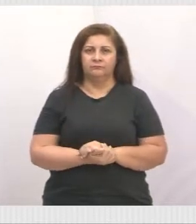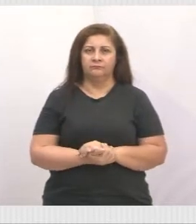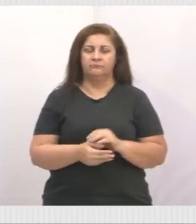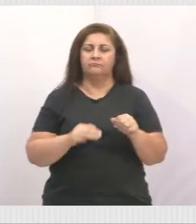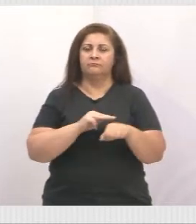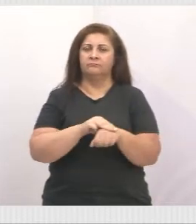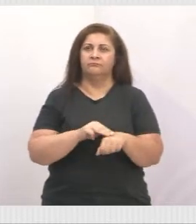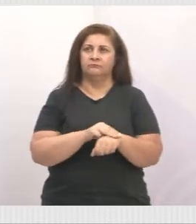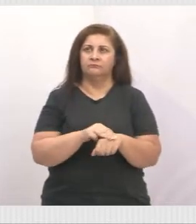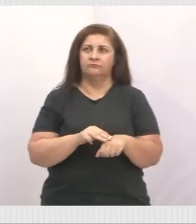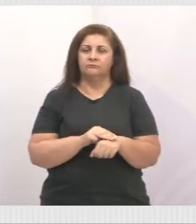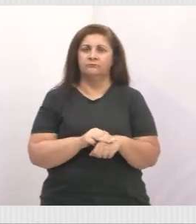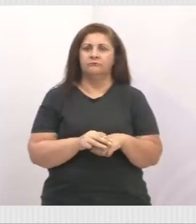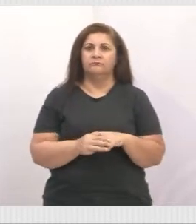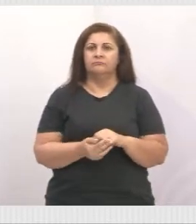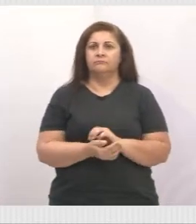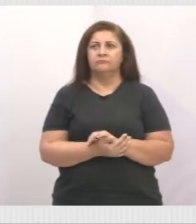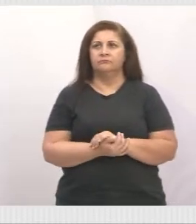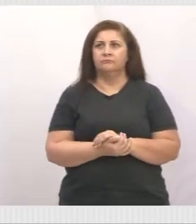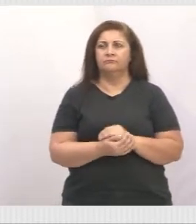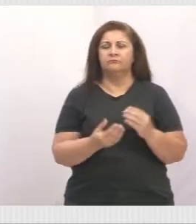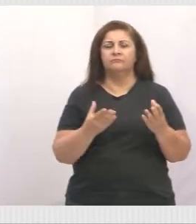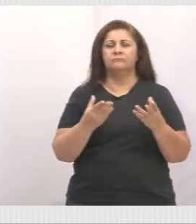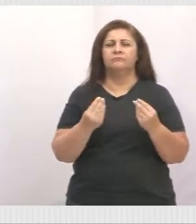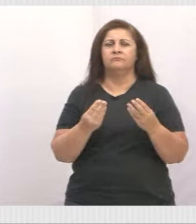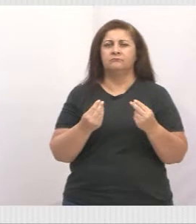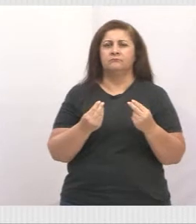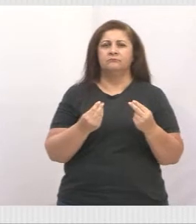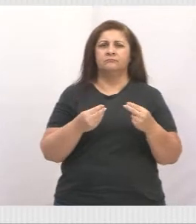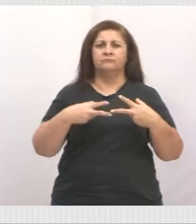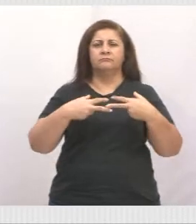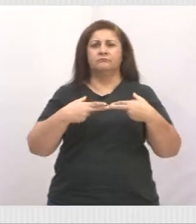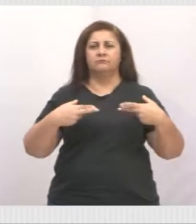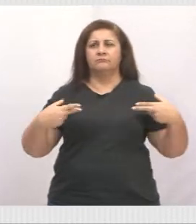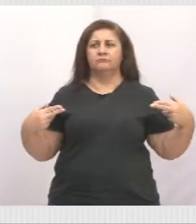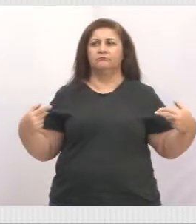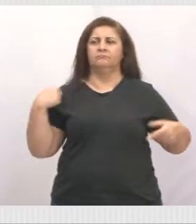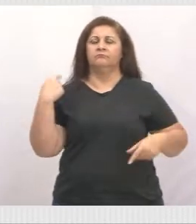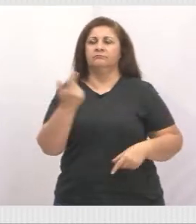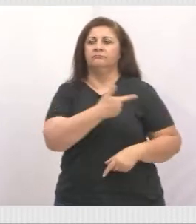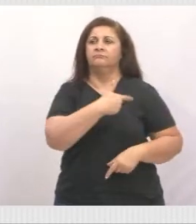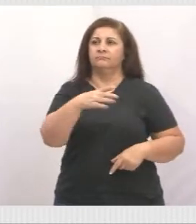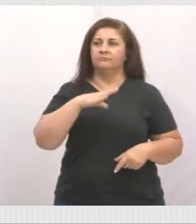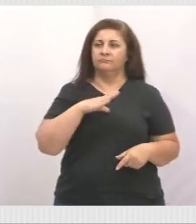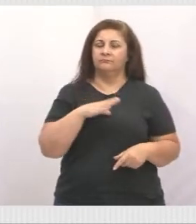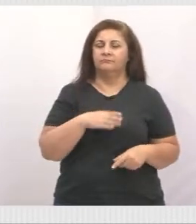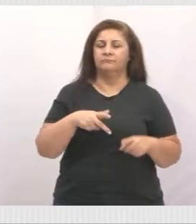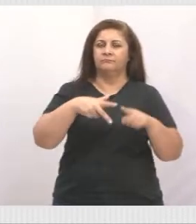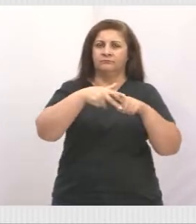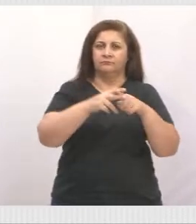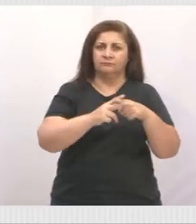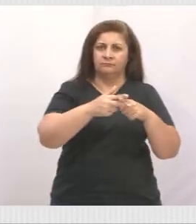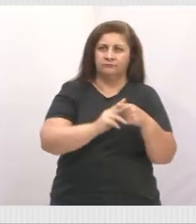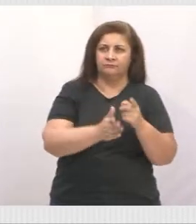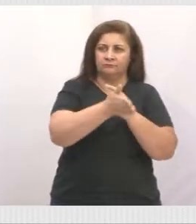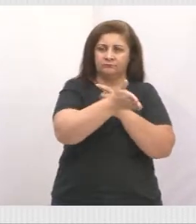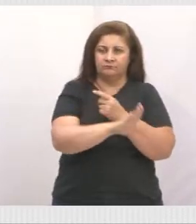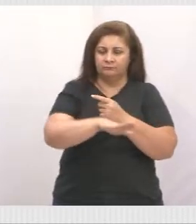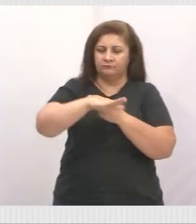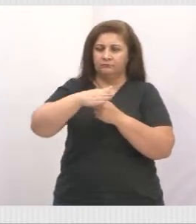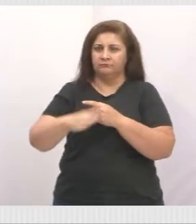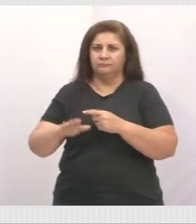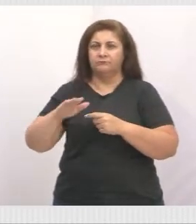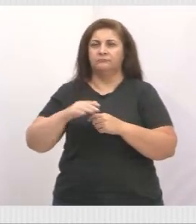Conversamos, como eu falei, conversamos sobre várias coisas de nossa cidade, manutenção, tapa-buraco,